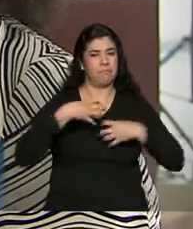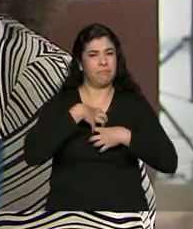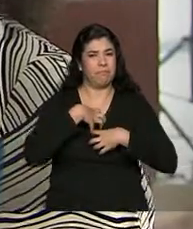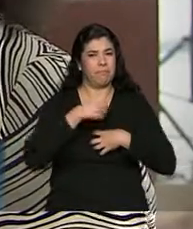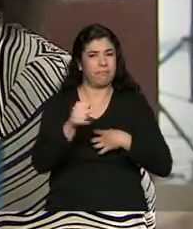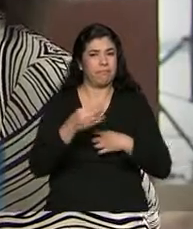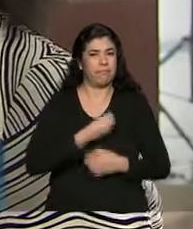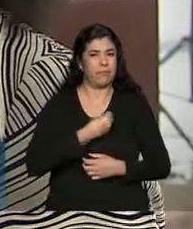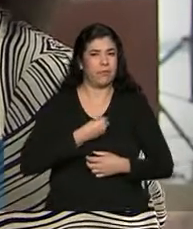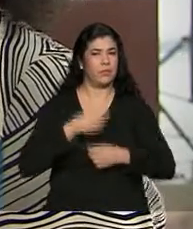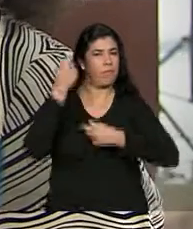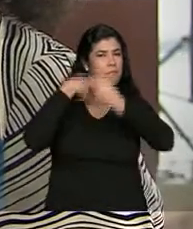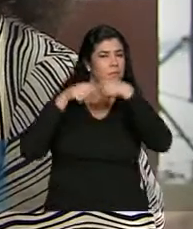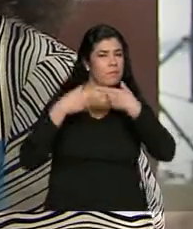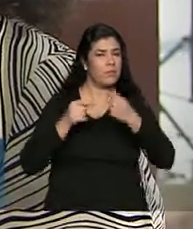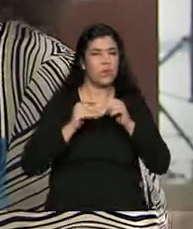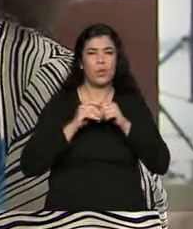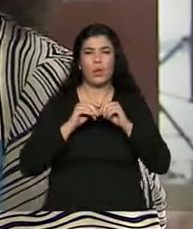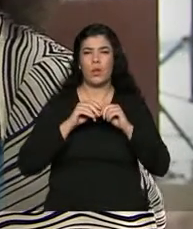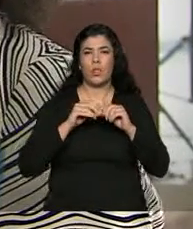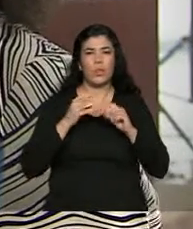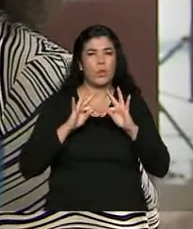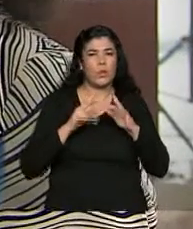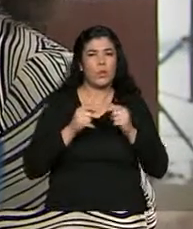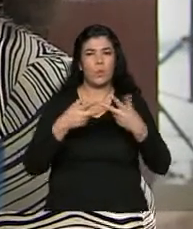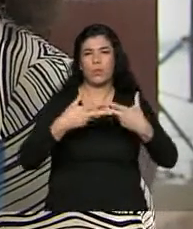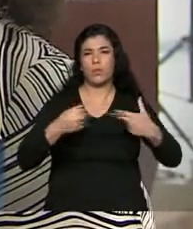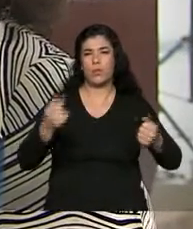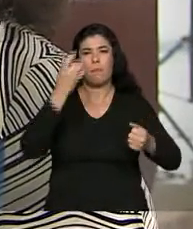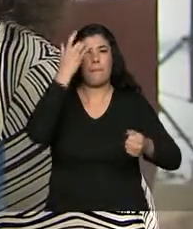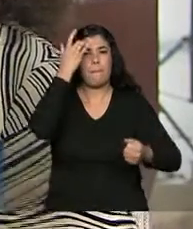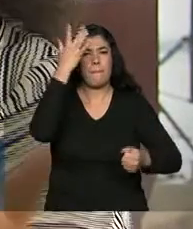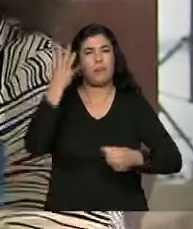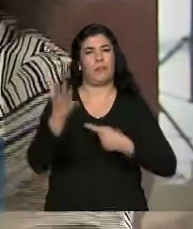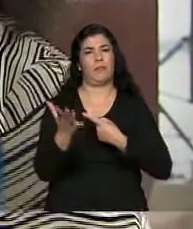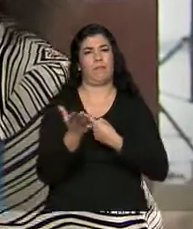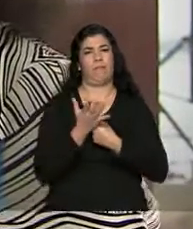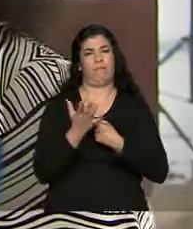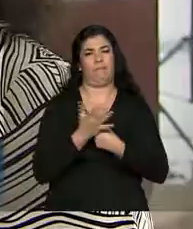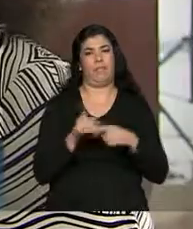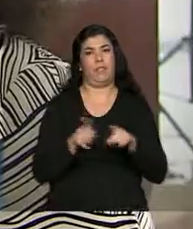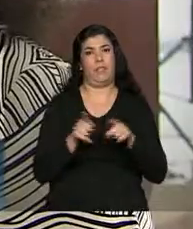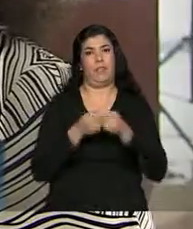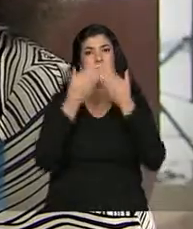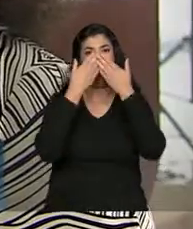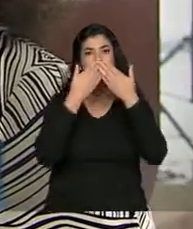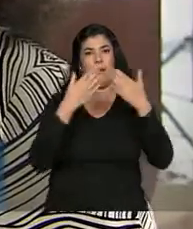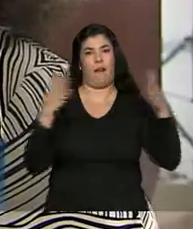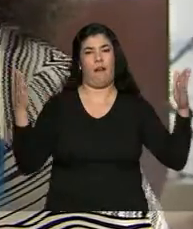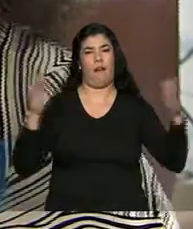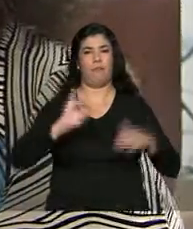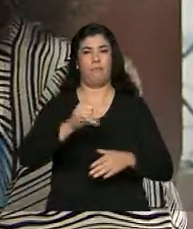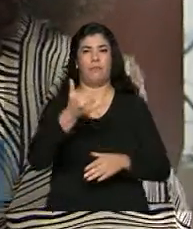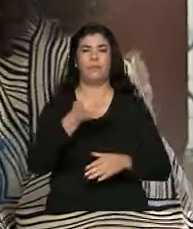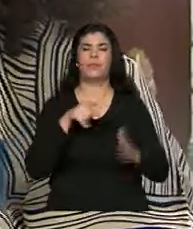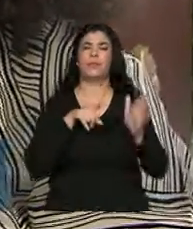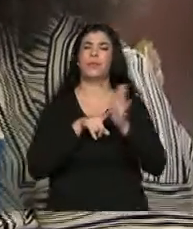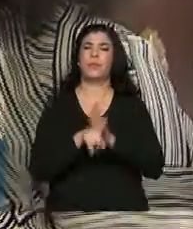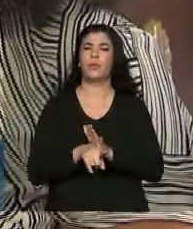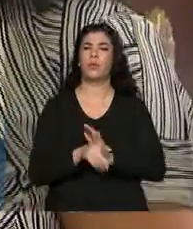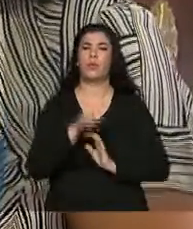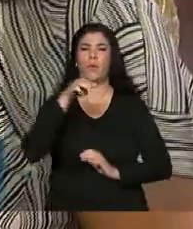o mundo se abriu. Tudo ficou mais fácil e a projeção foi muito maior. Bom, o MEI tem um limite